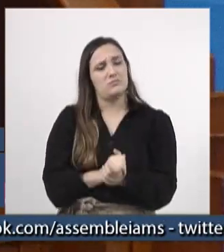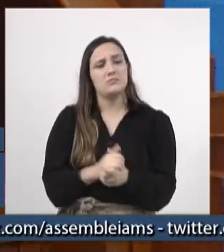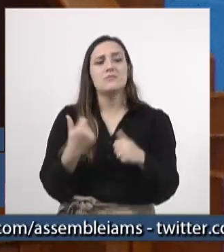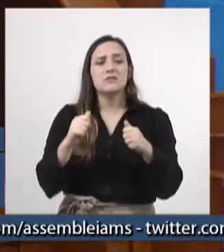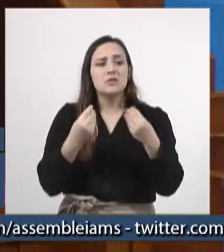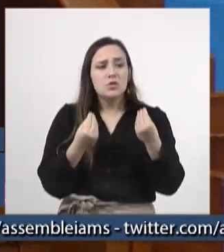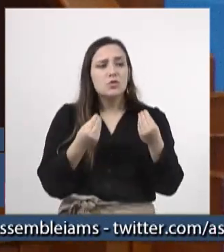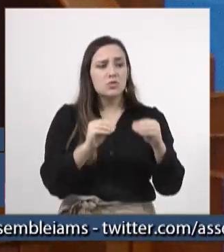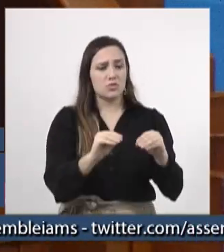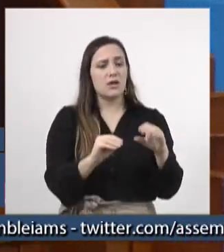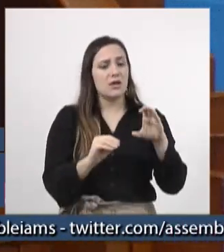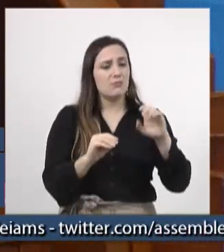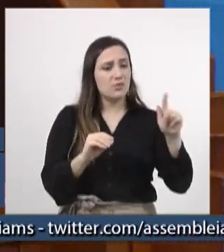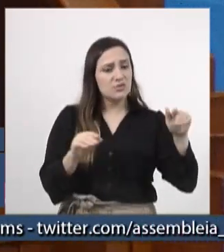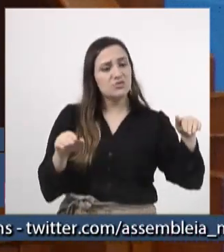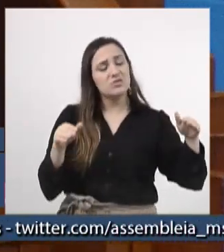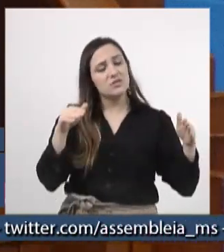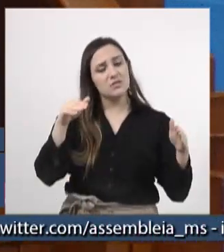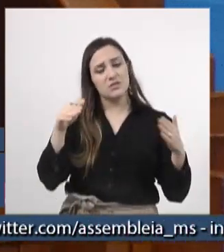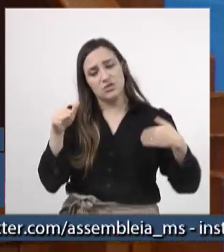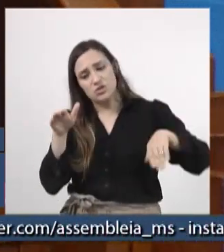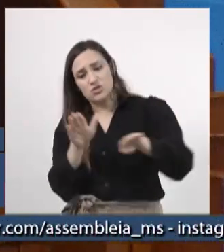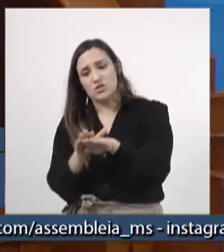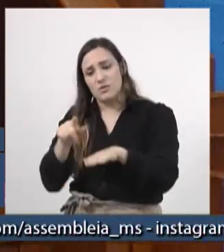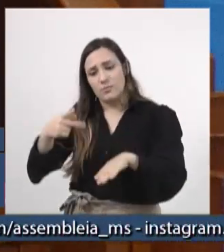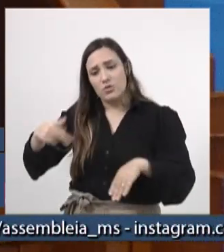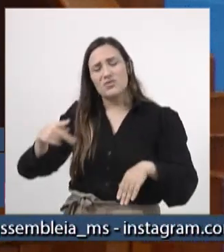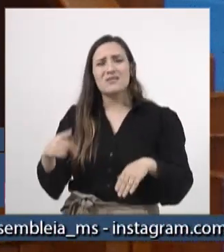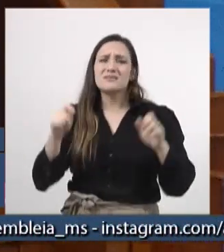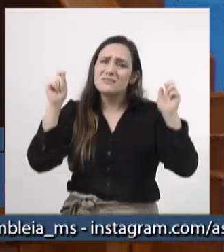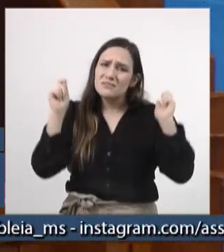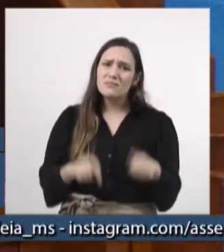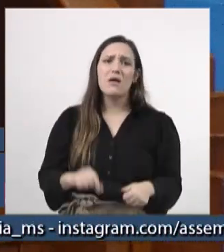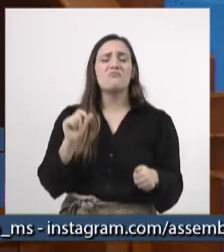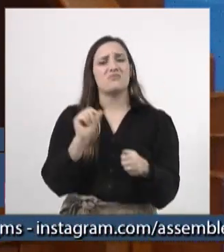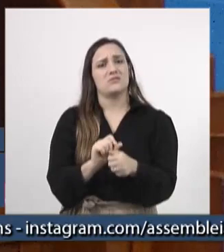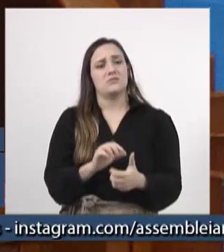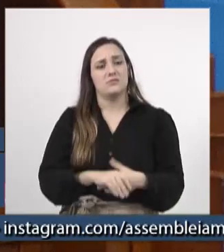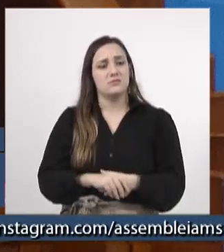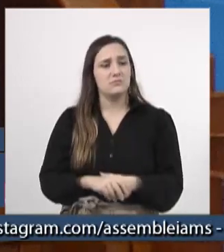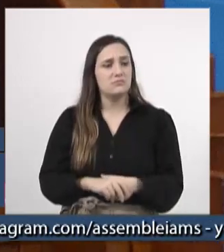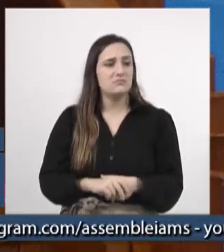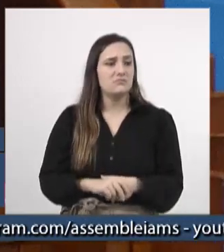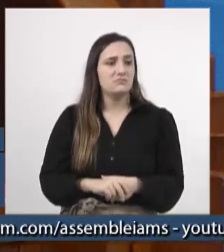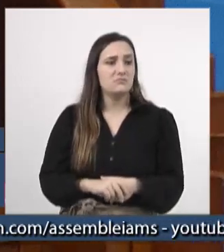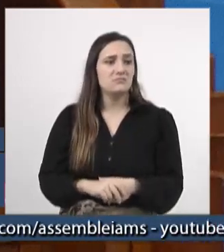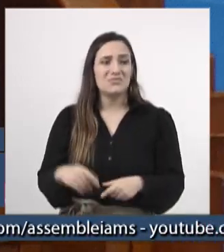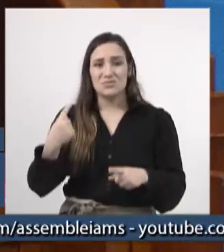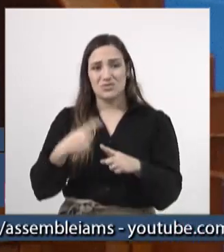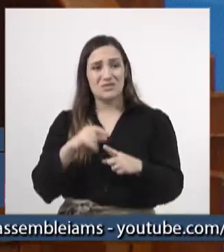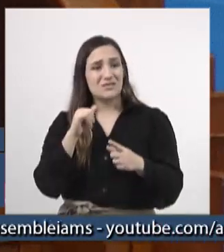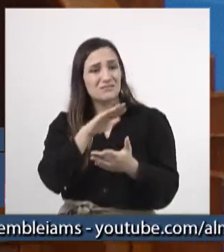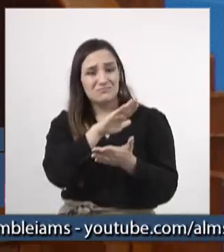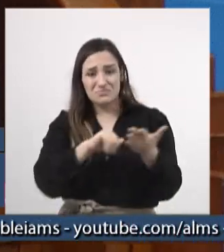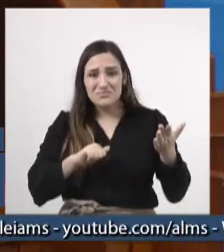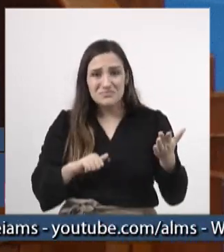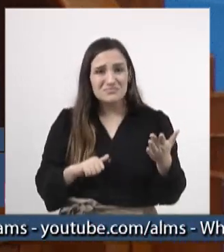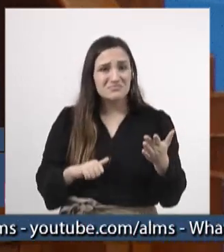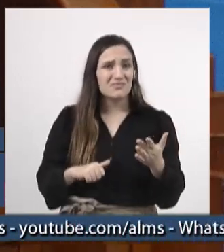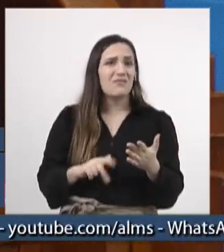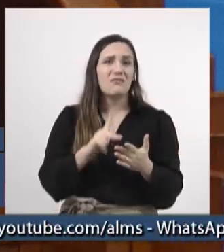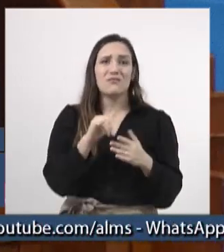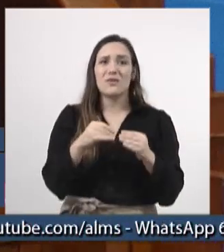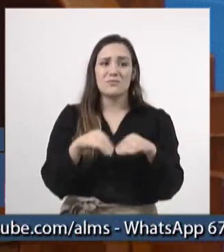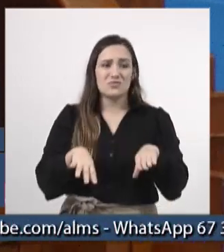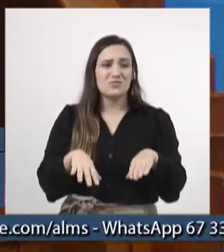de Campo Grande até Ponta Porã, porque é absolutamente viável. E esse erro iria mutilar essa ferrovia tão